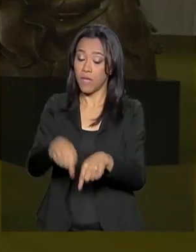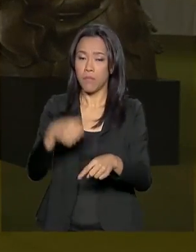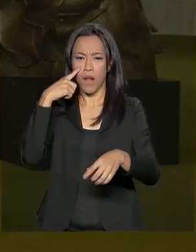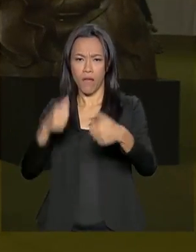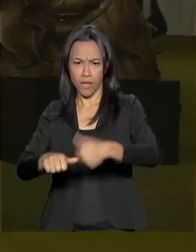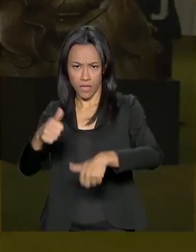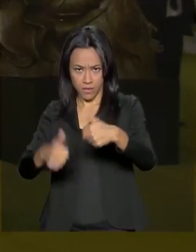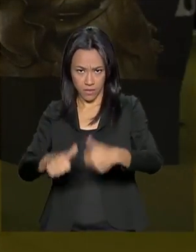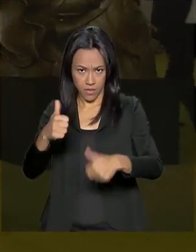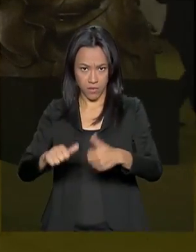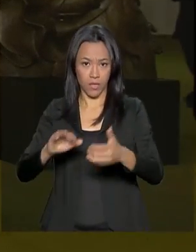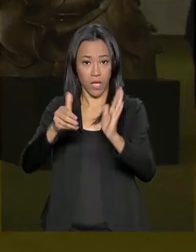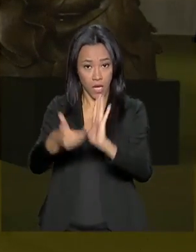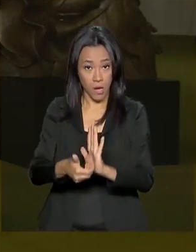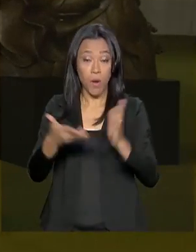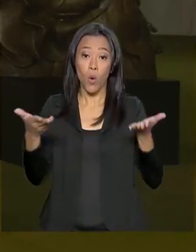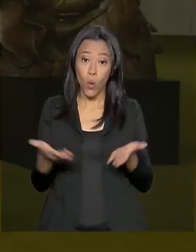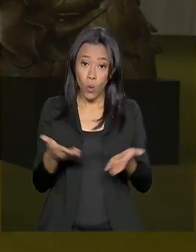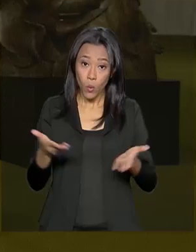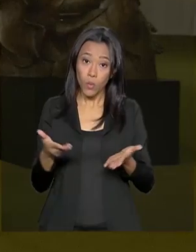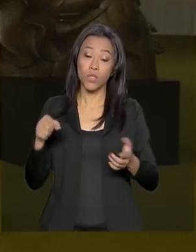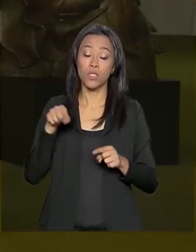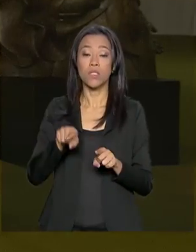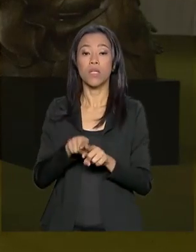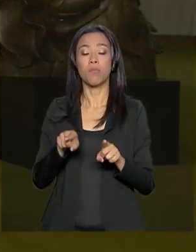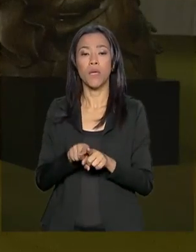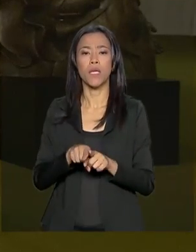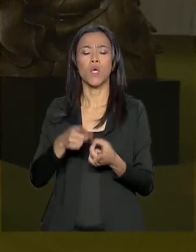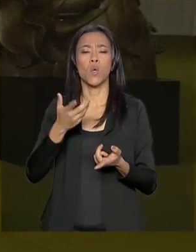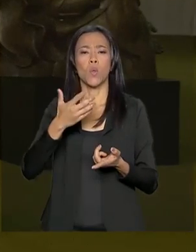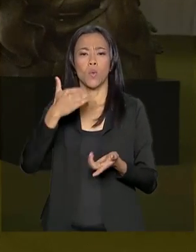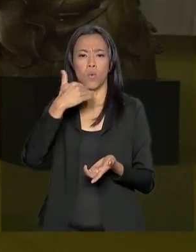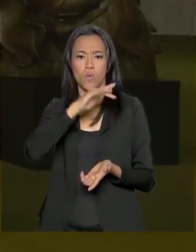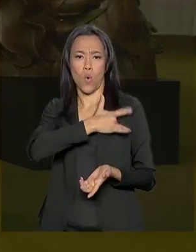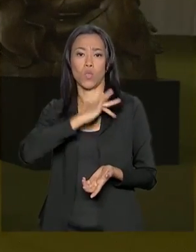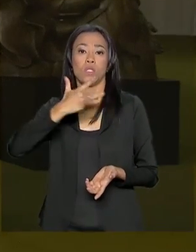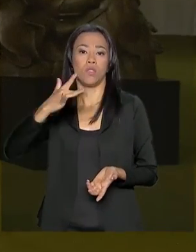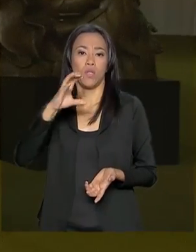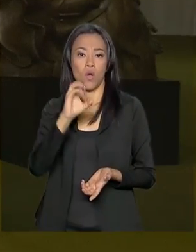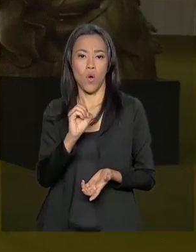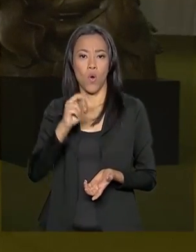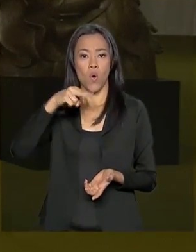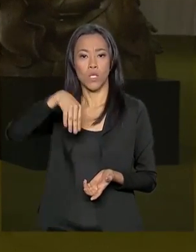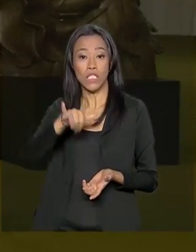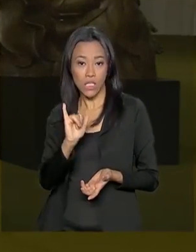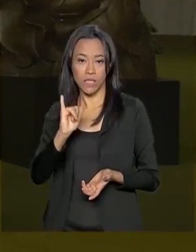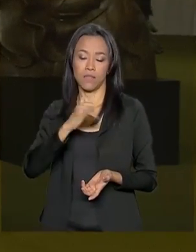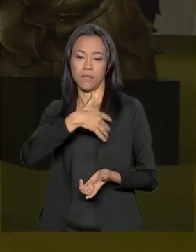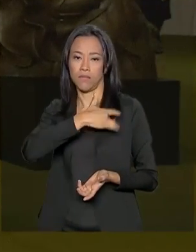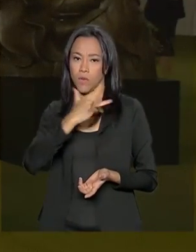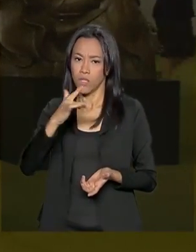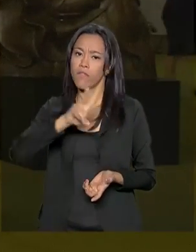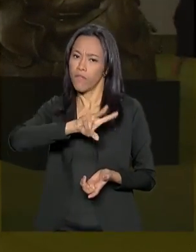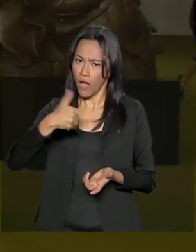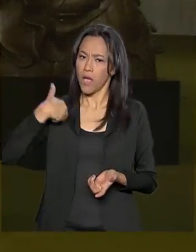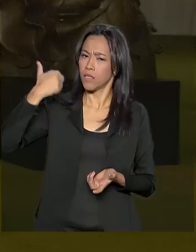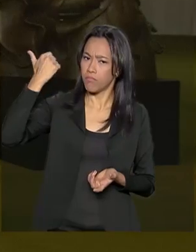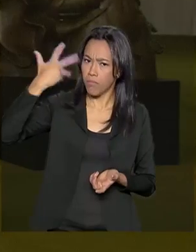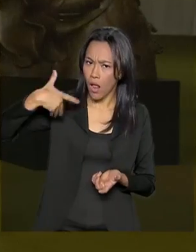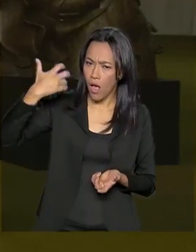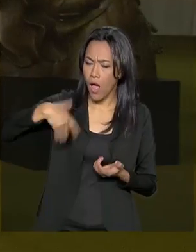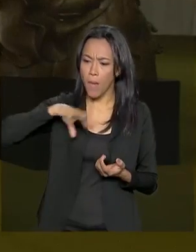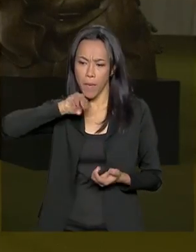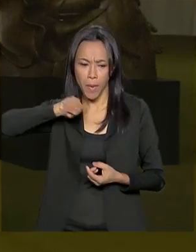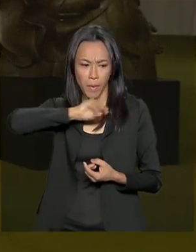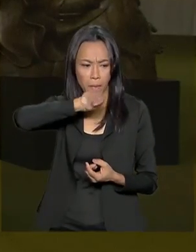ministro da Casa Civil, Onyx Lorenzoni, vai estar aqui na Comissão de Constituição e Justiça. Ele foi convocado e falará, então, aos